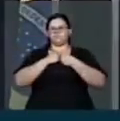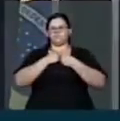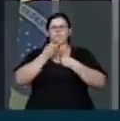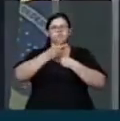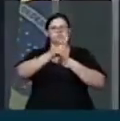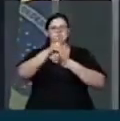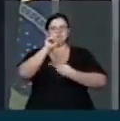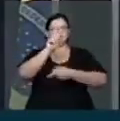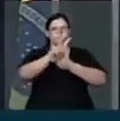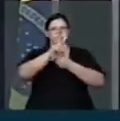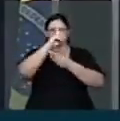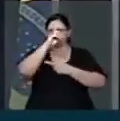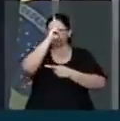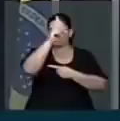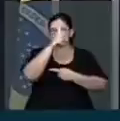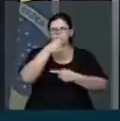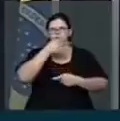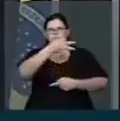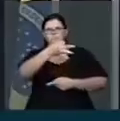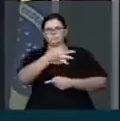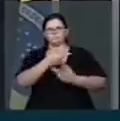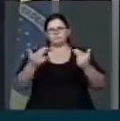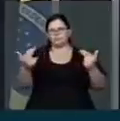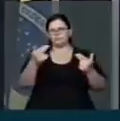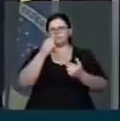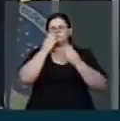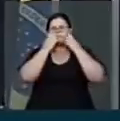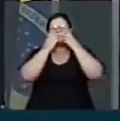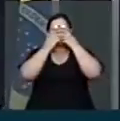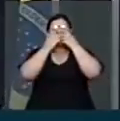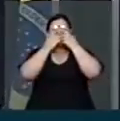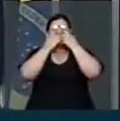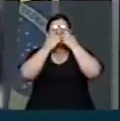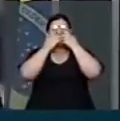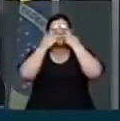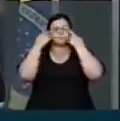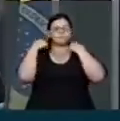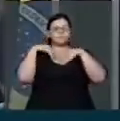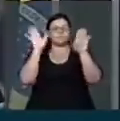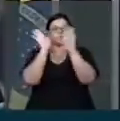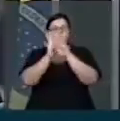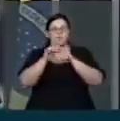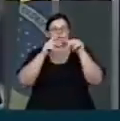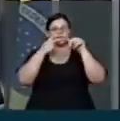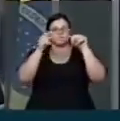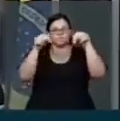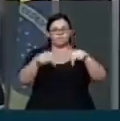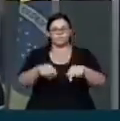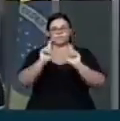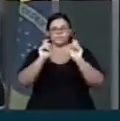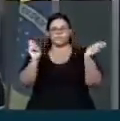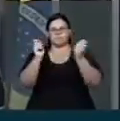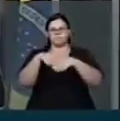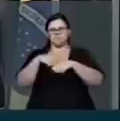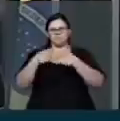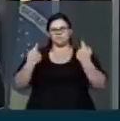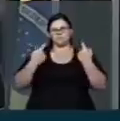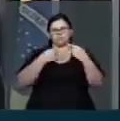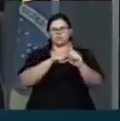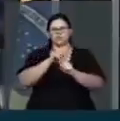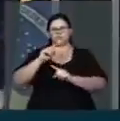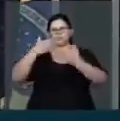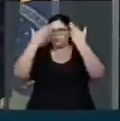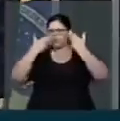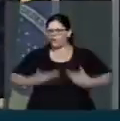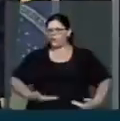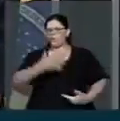ideias, princípios. Quando chega aqui para dizer que pode assacar contra a honra de todo